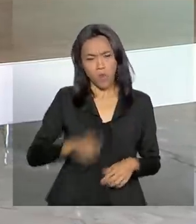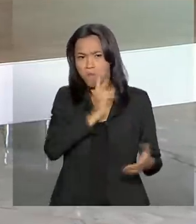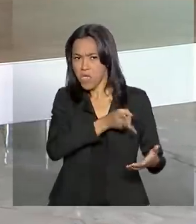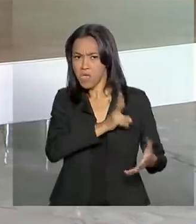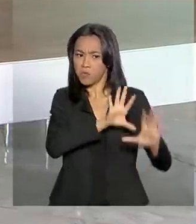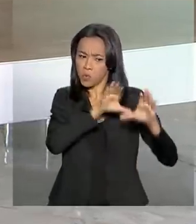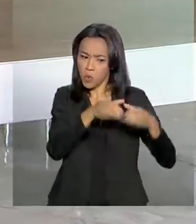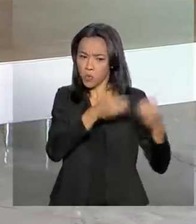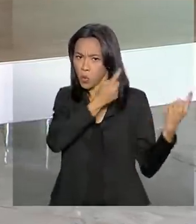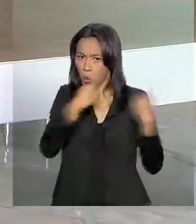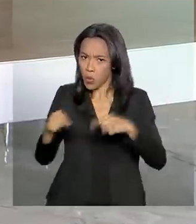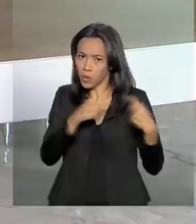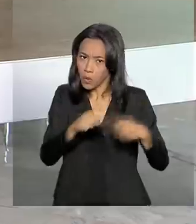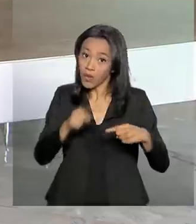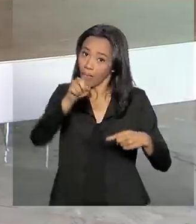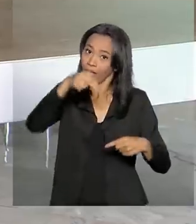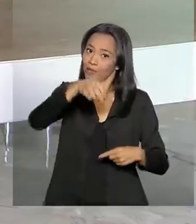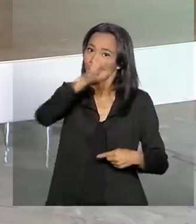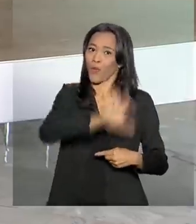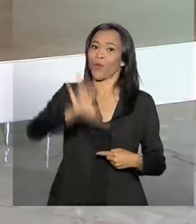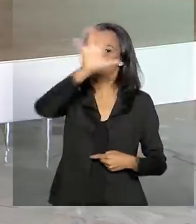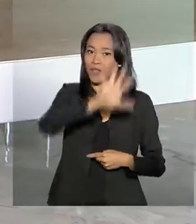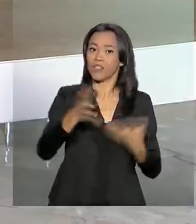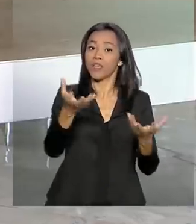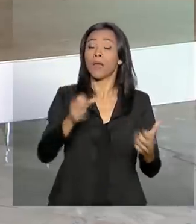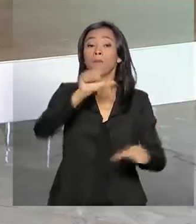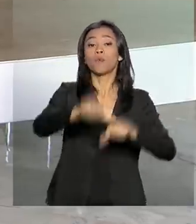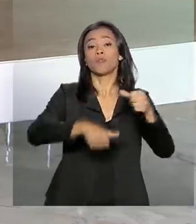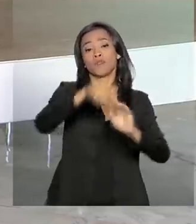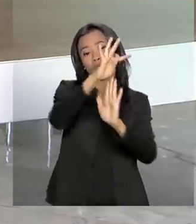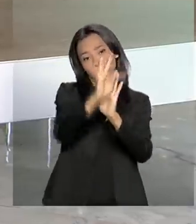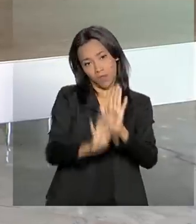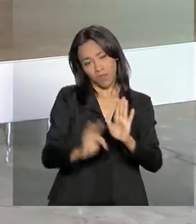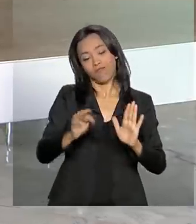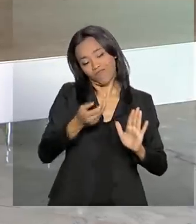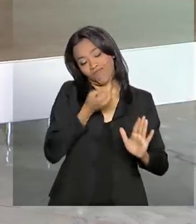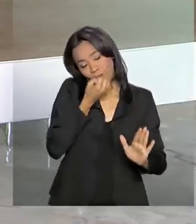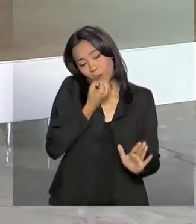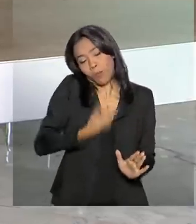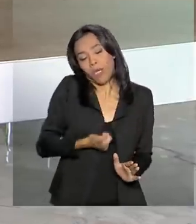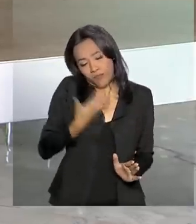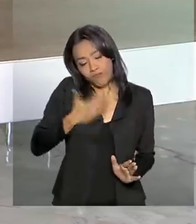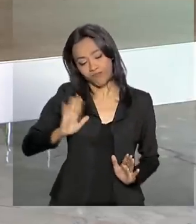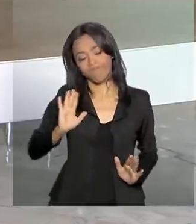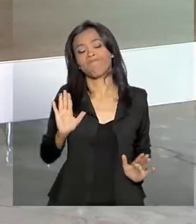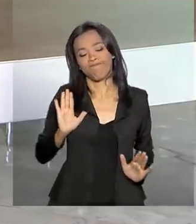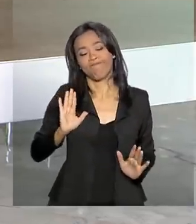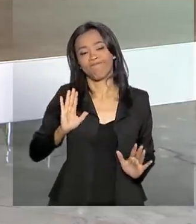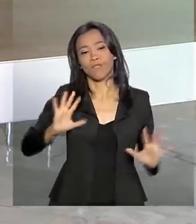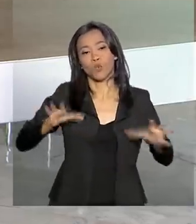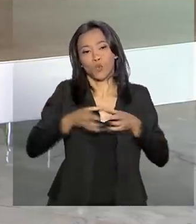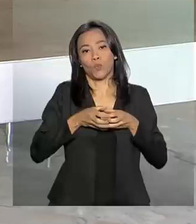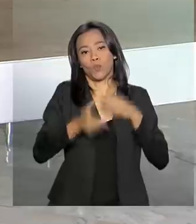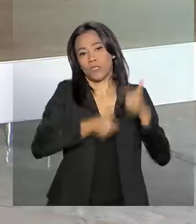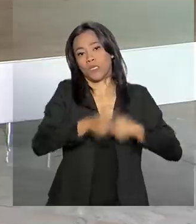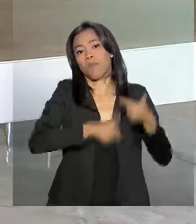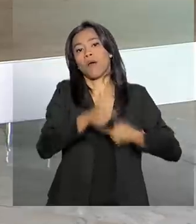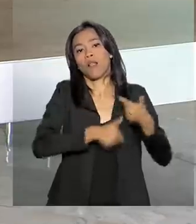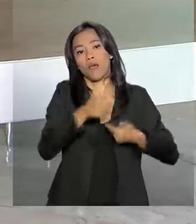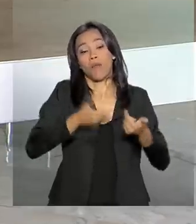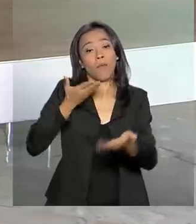os do Nordeste, por exemplo, que defendem modificações no texto, se comprometeram a trabalhar junto às suas bancadas pela